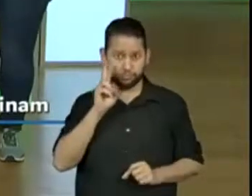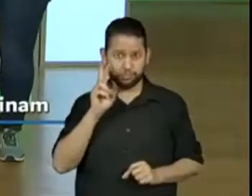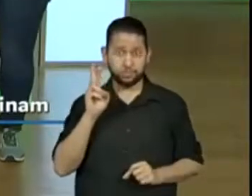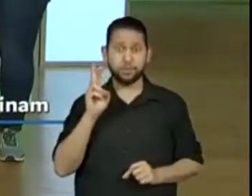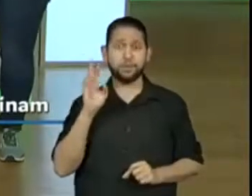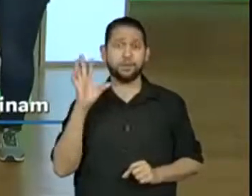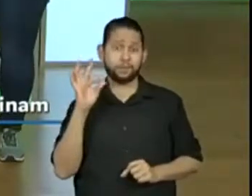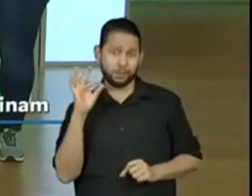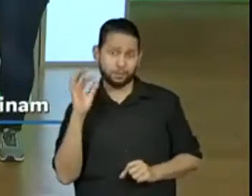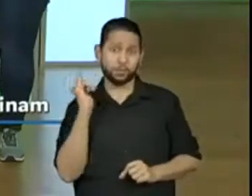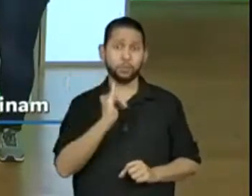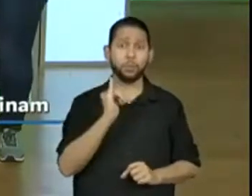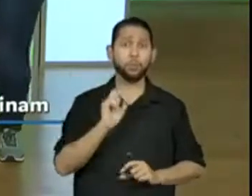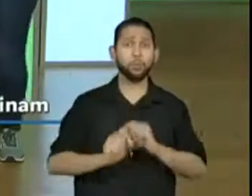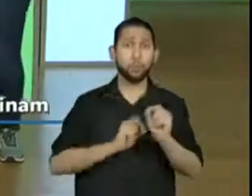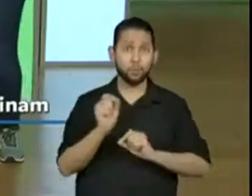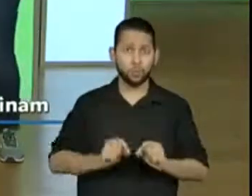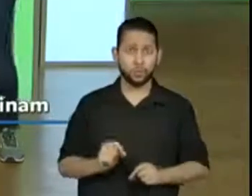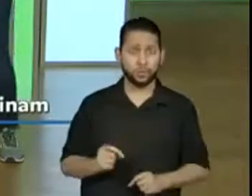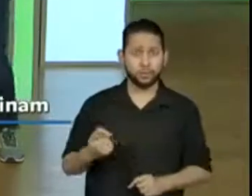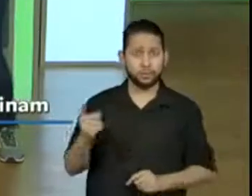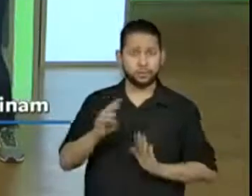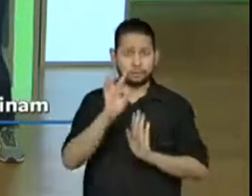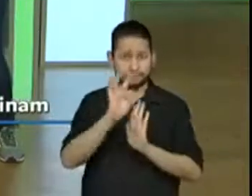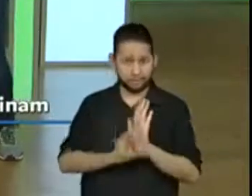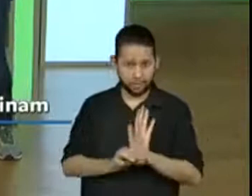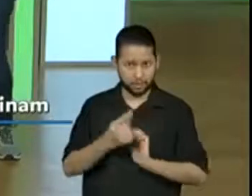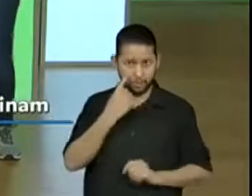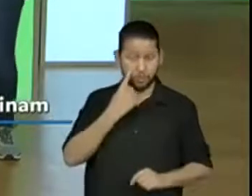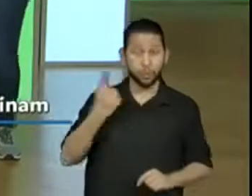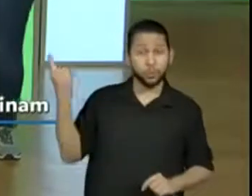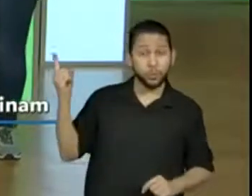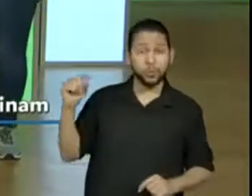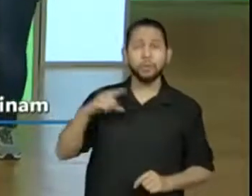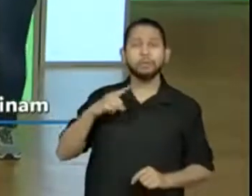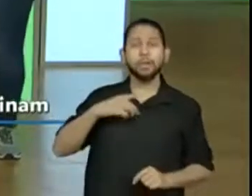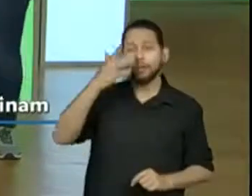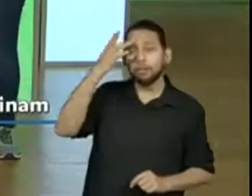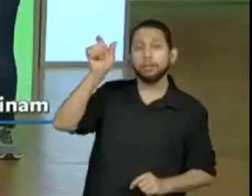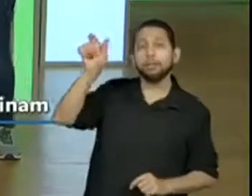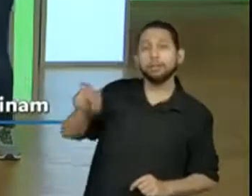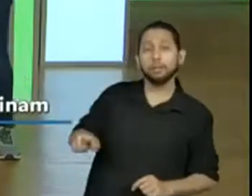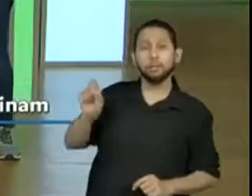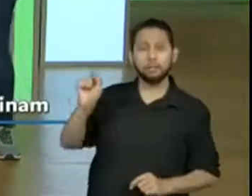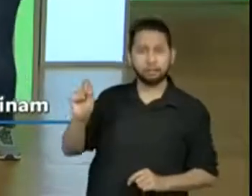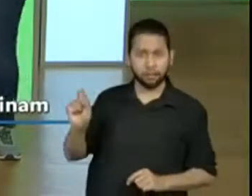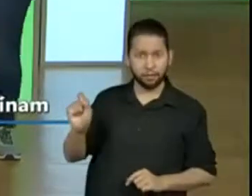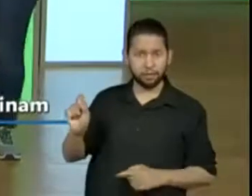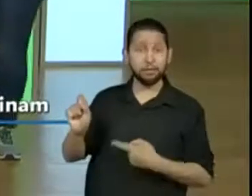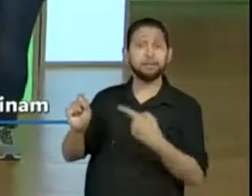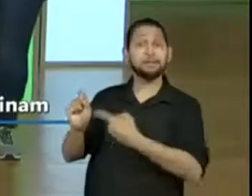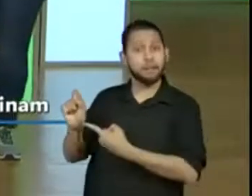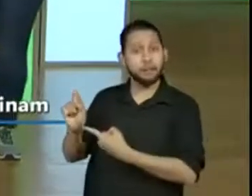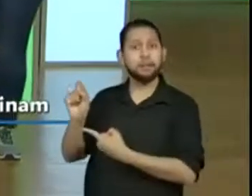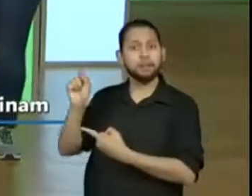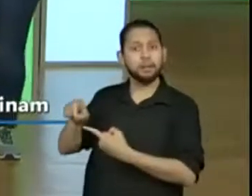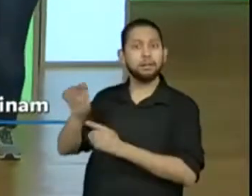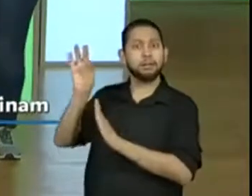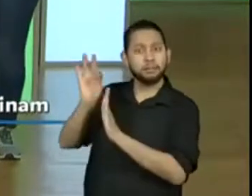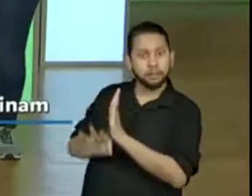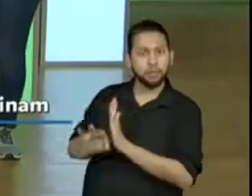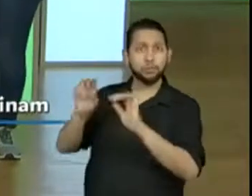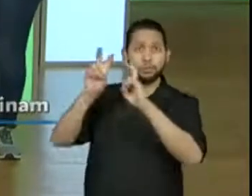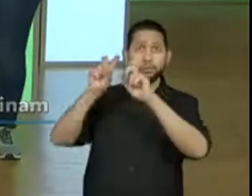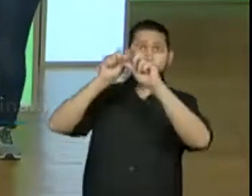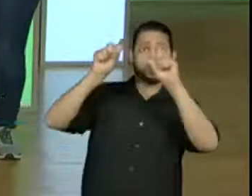voltando aqui à primeira parte do texto, a gente vê que já começa apresentando um personagem, né? Que está no título do texto. Lá